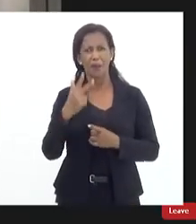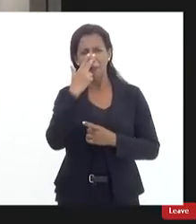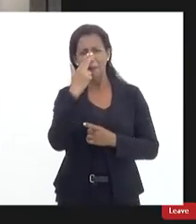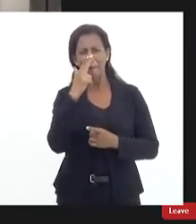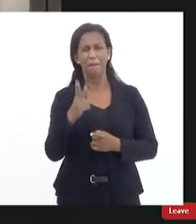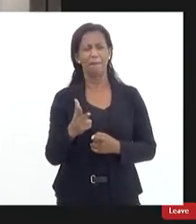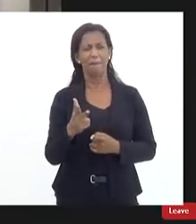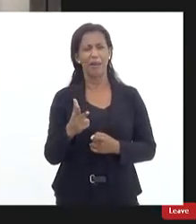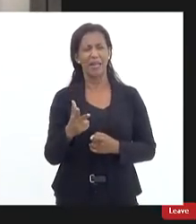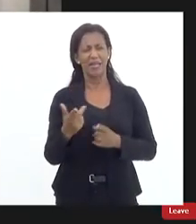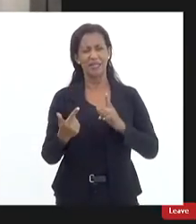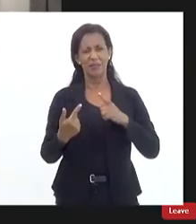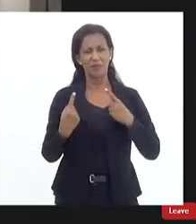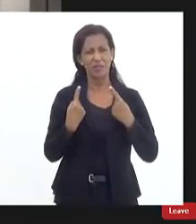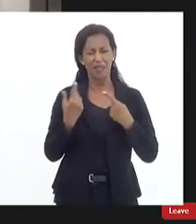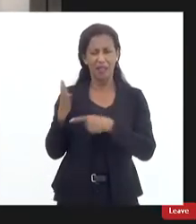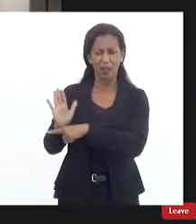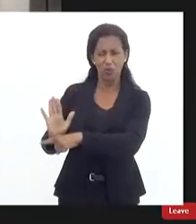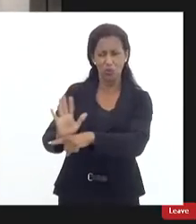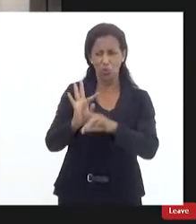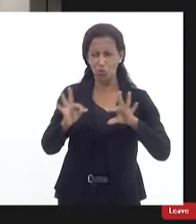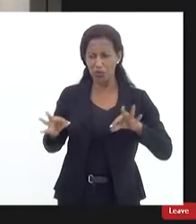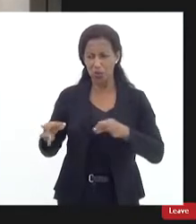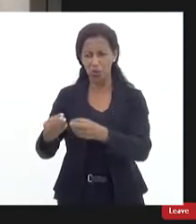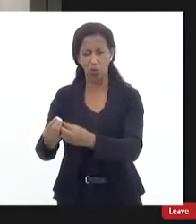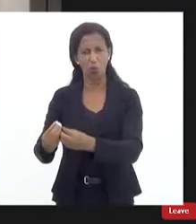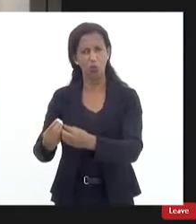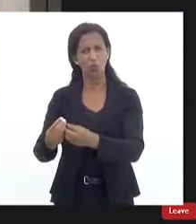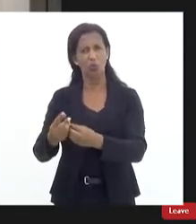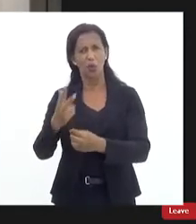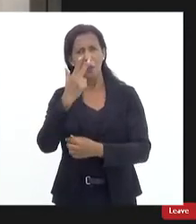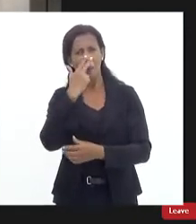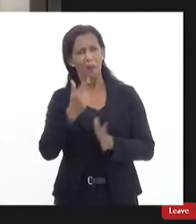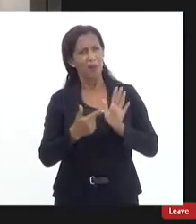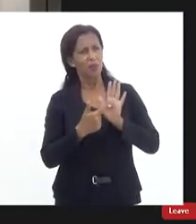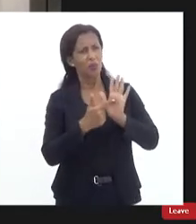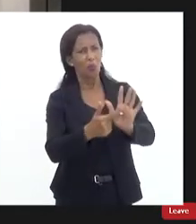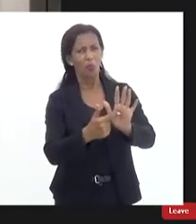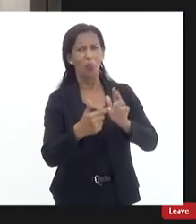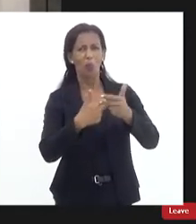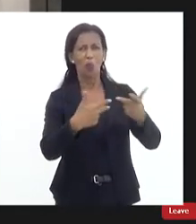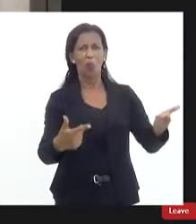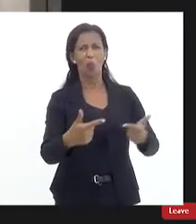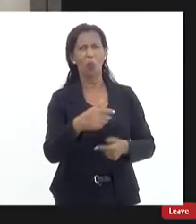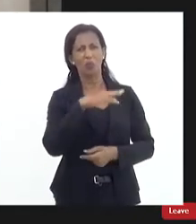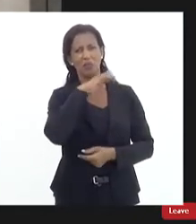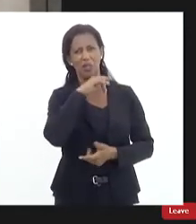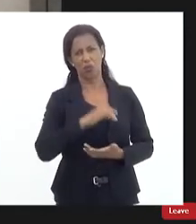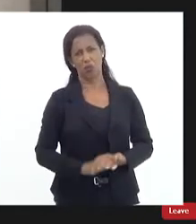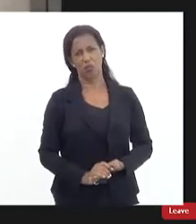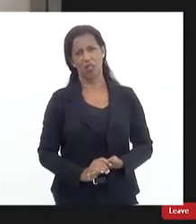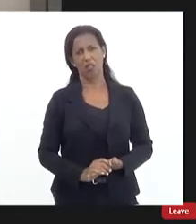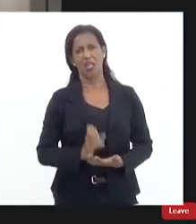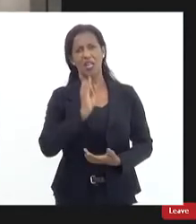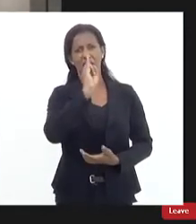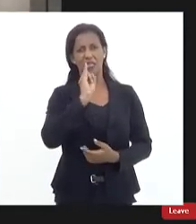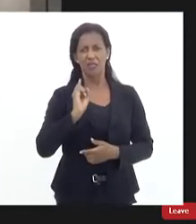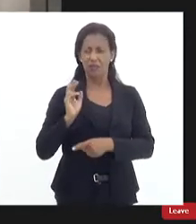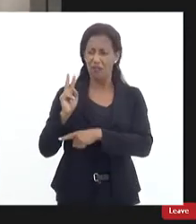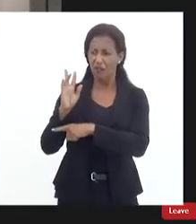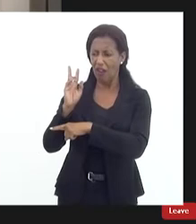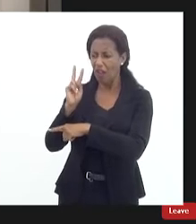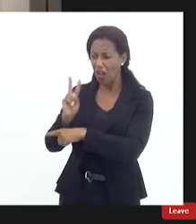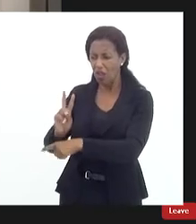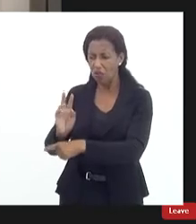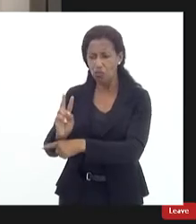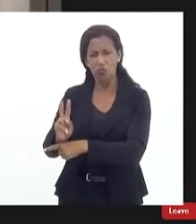noticiar o que é ruim você ajudar todo dia uma pessoa ninguém vai noticiar se você deixar a velhinha cair no dia que você for ajudar atravessar a rua é noticiado